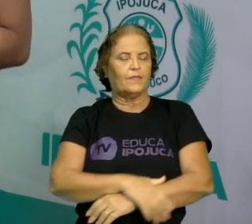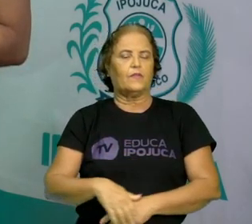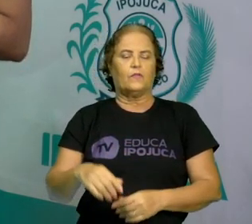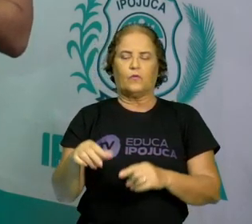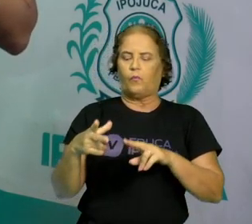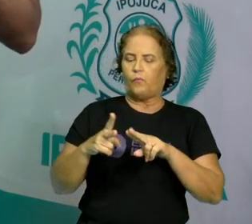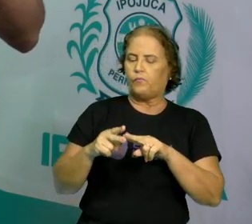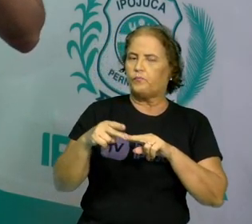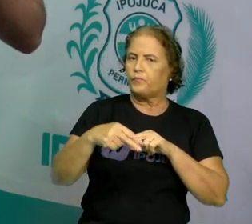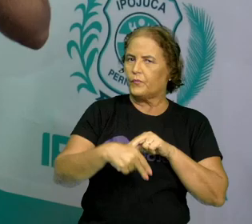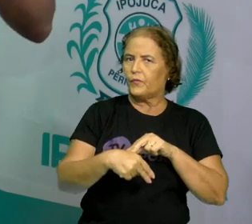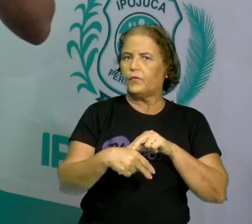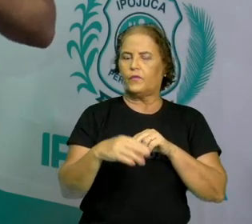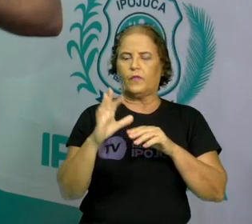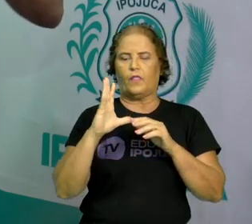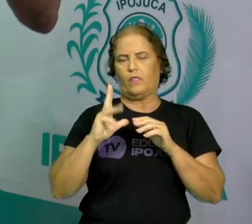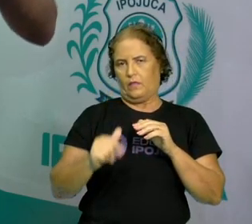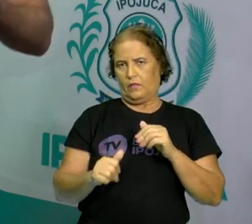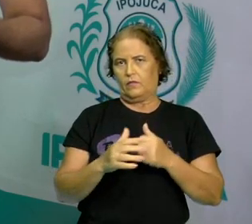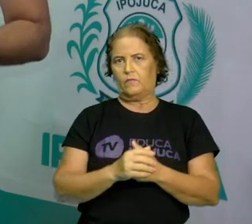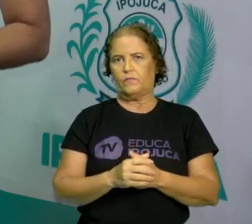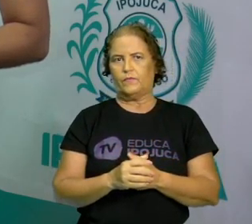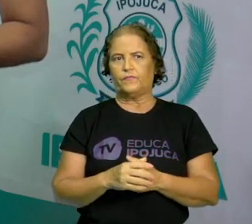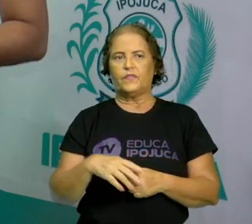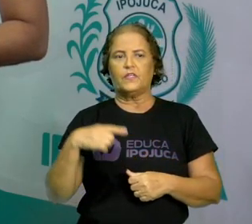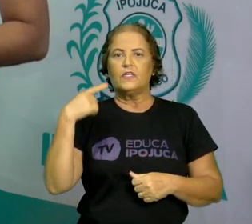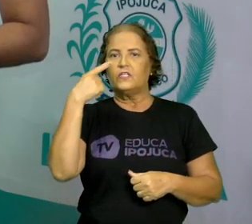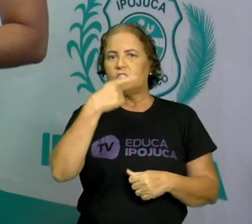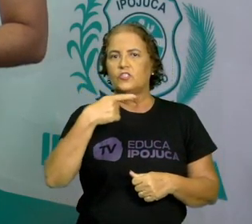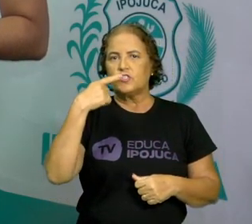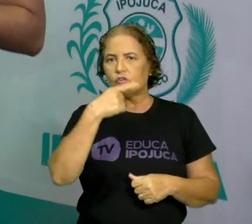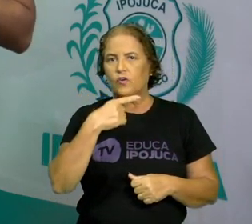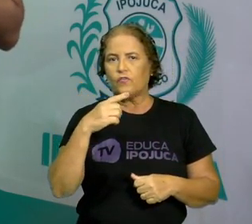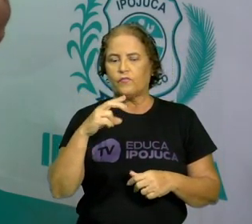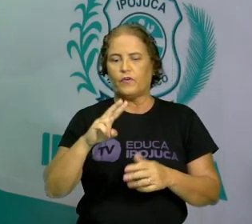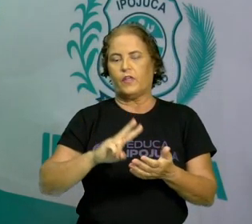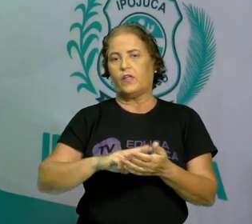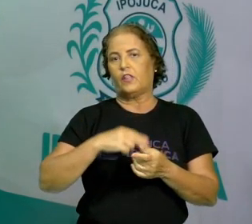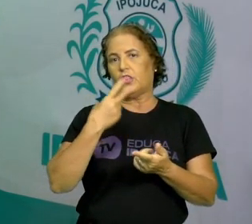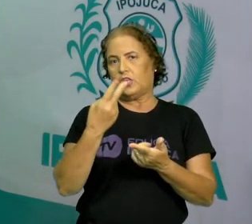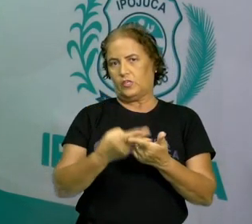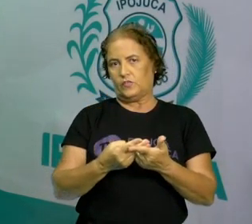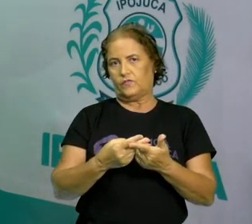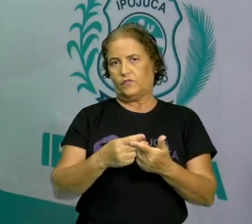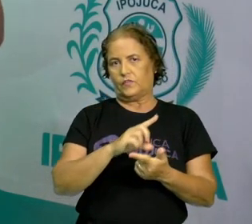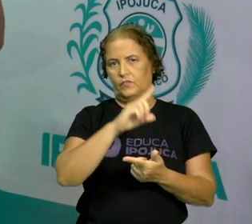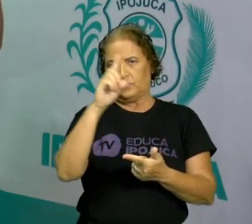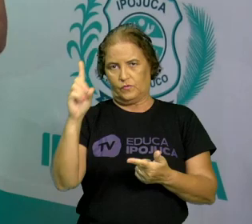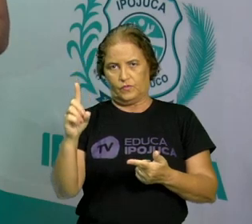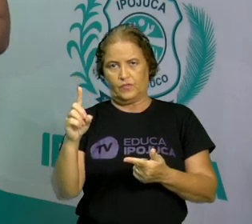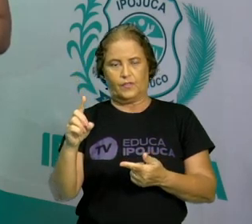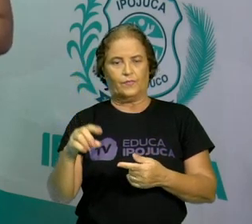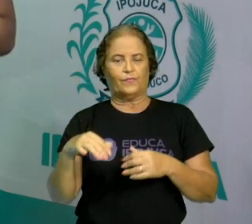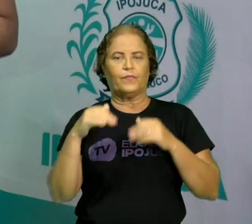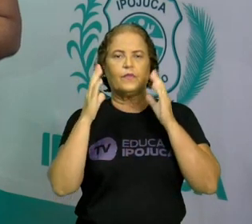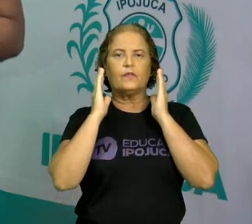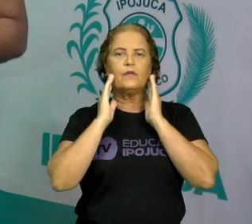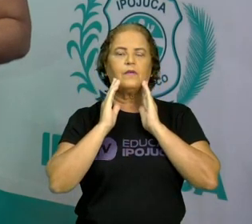A questão de escovar os dentes, no mínimo, três vezes ao dia e a questão da barba feita para aqueles que têm barba.